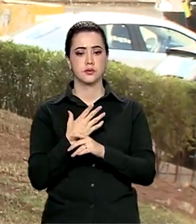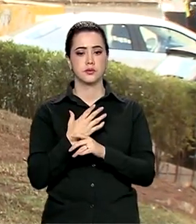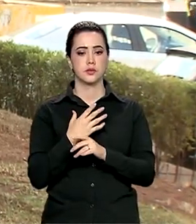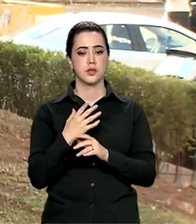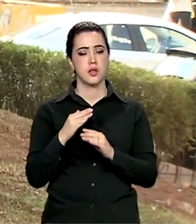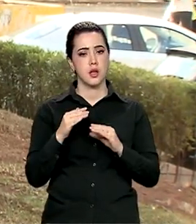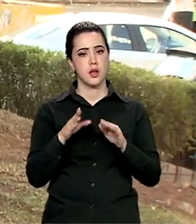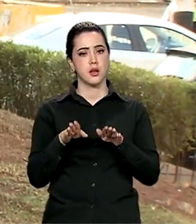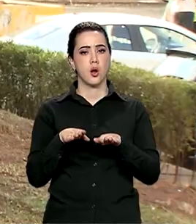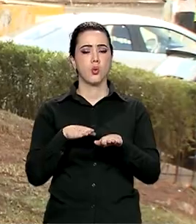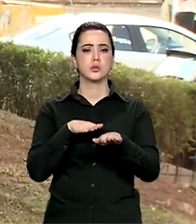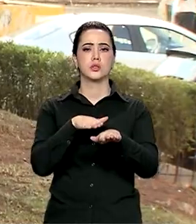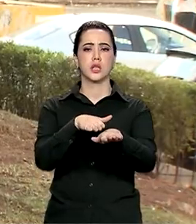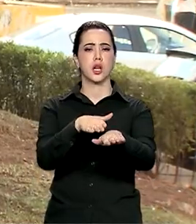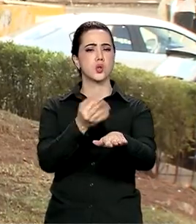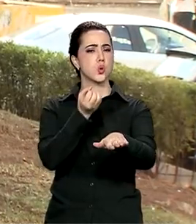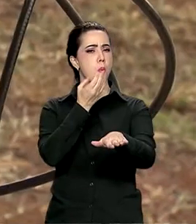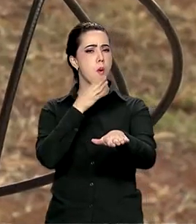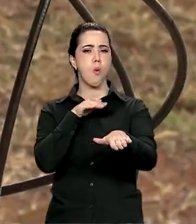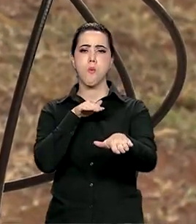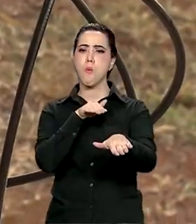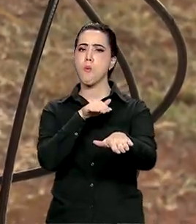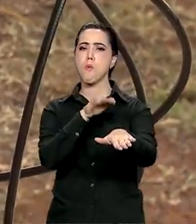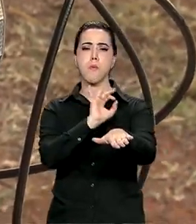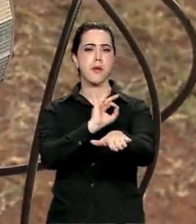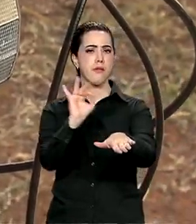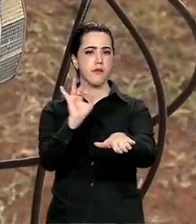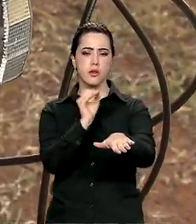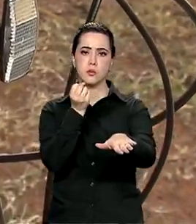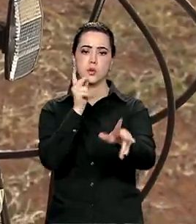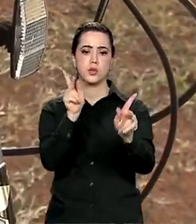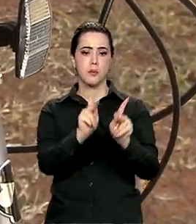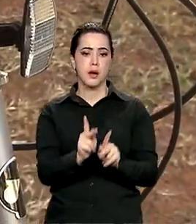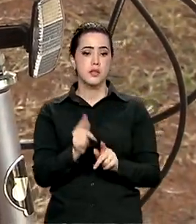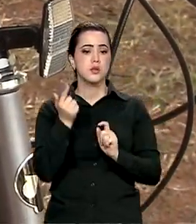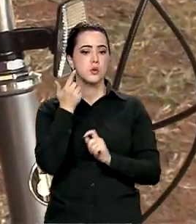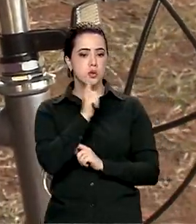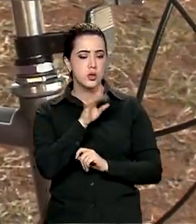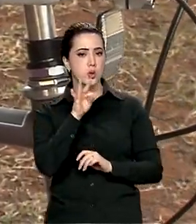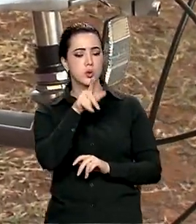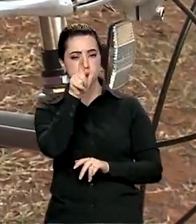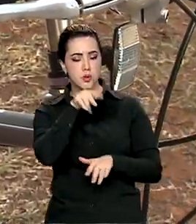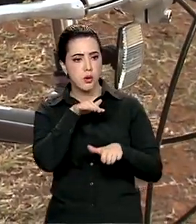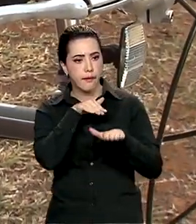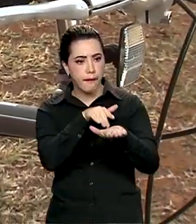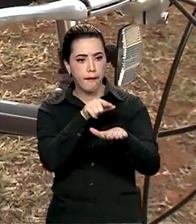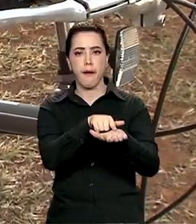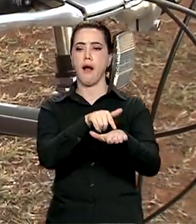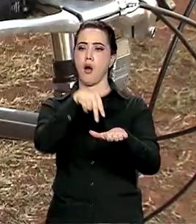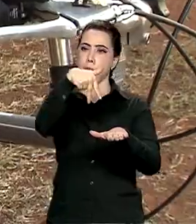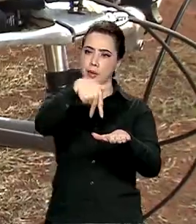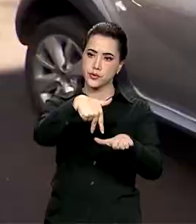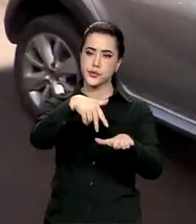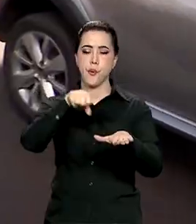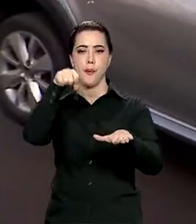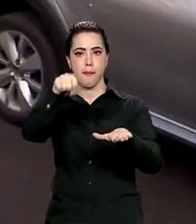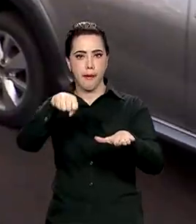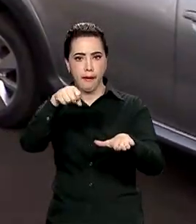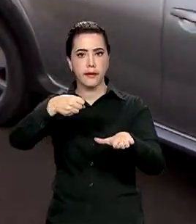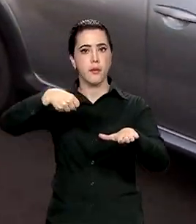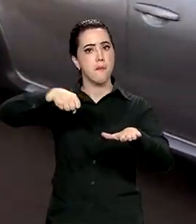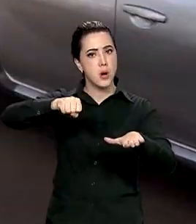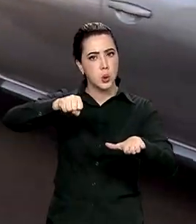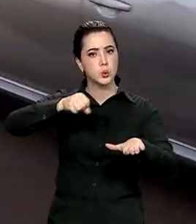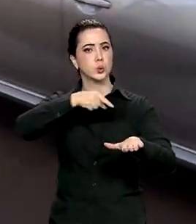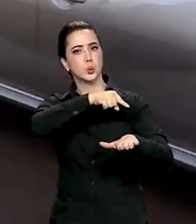harmonioso, né? A gente precisa ter um trânsito que dê conta de todas as pessoas, né? Das pessoas. Eu acho que